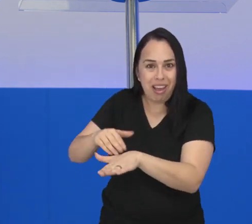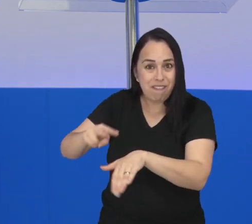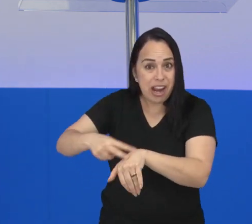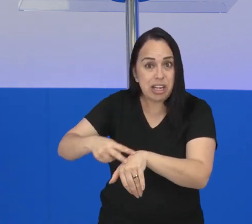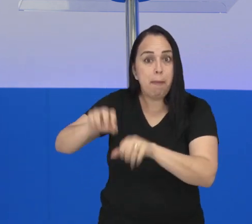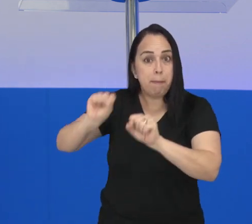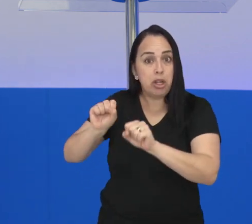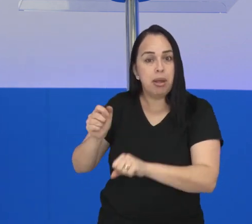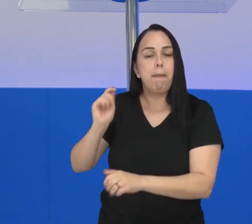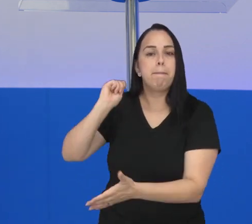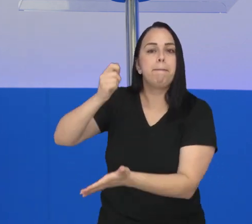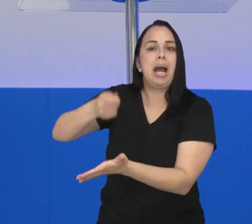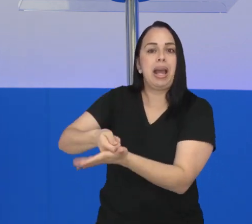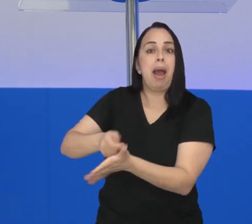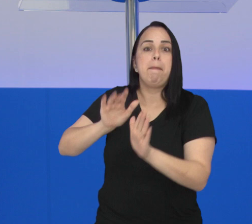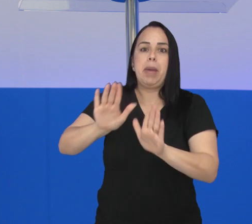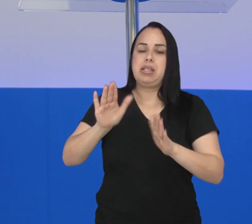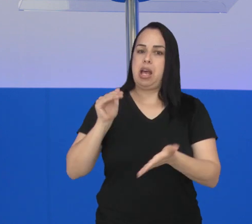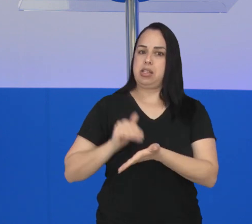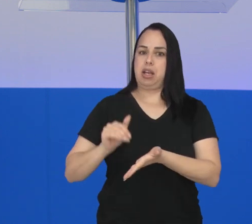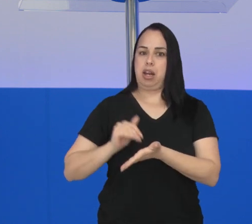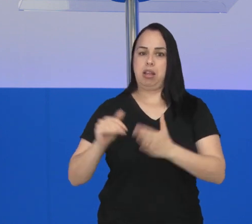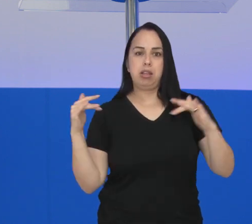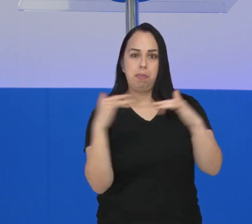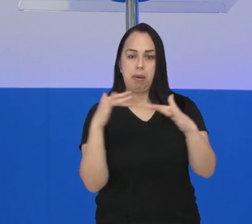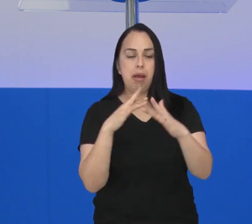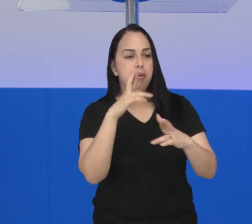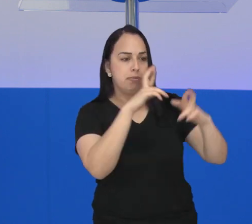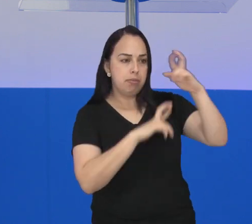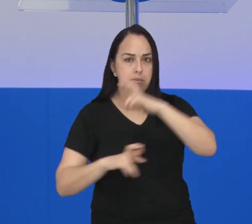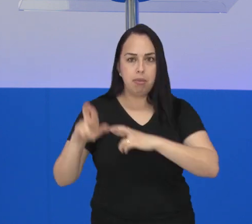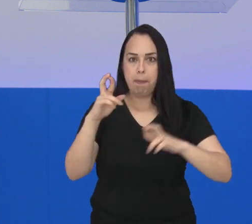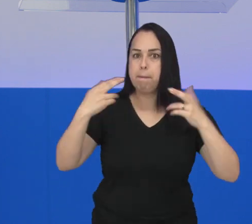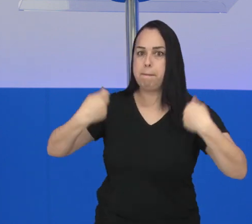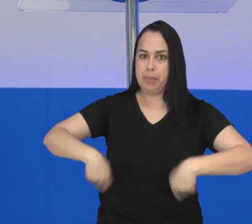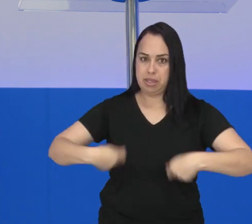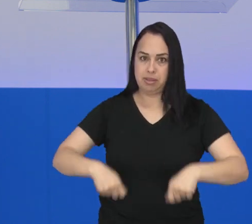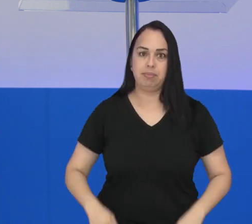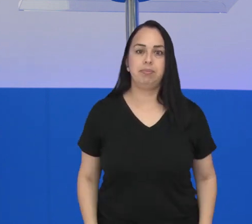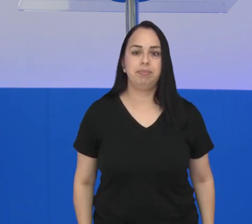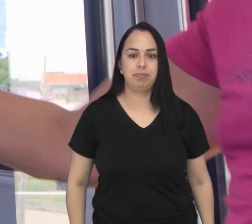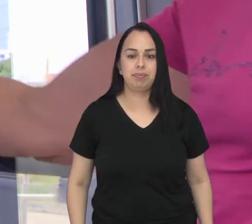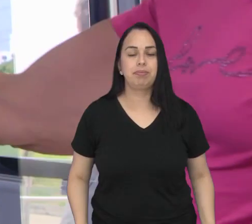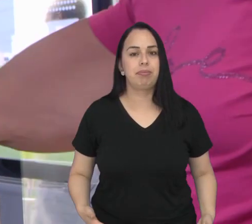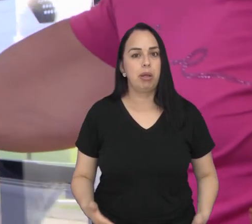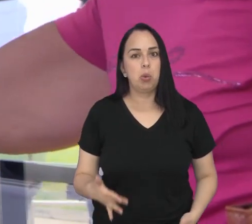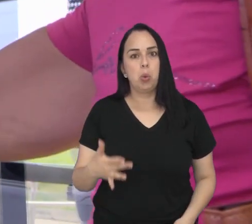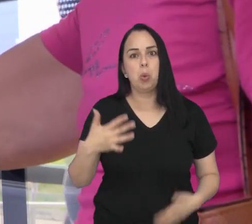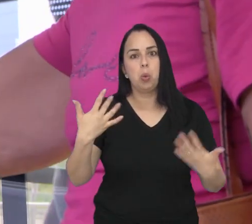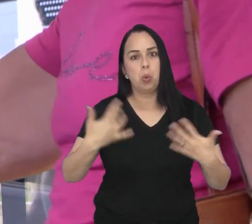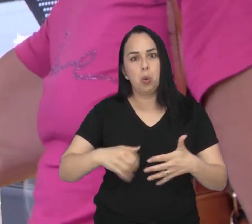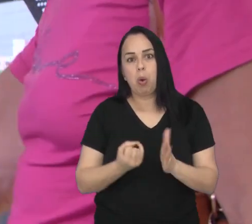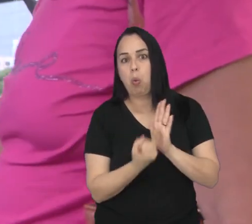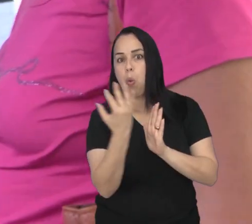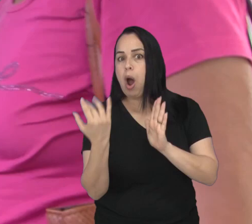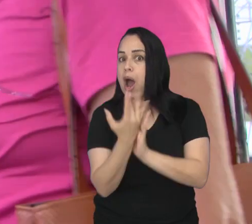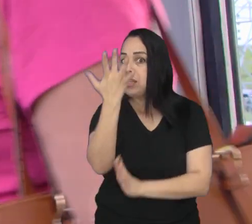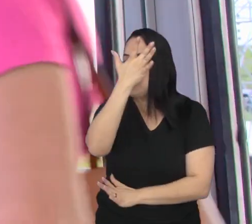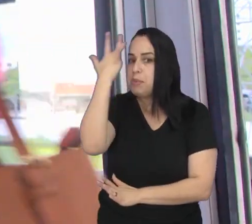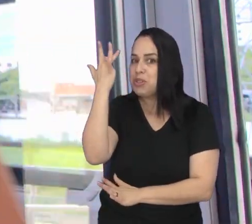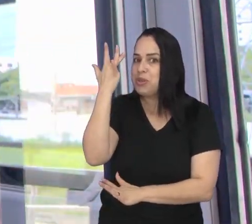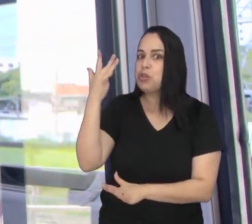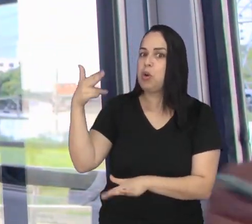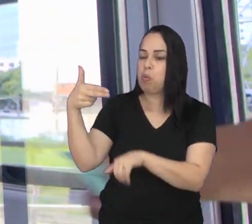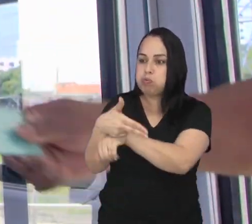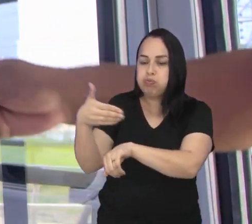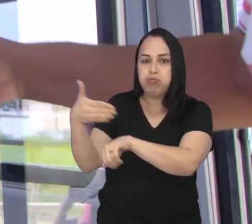determina que cabe a Secretaria de Mobilidade, a regulamentação e a fiscalização do serviço. Centenas de usuários embarcam